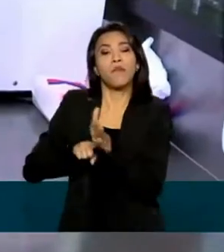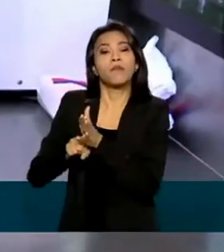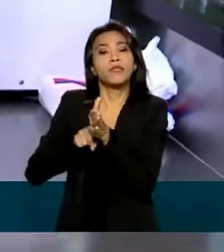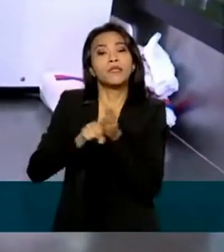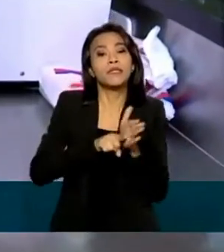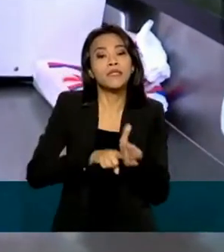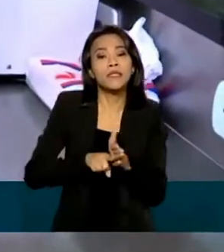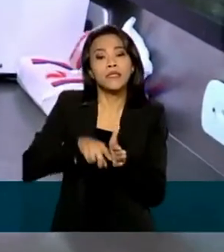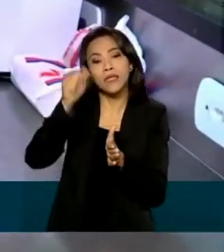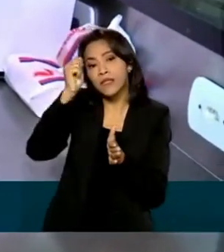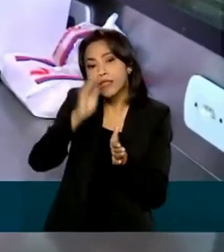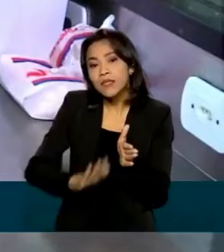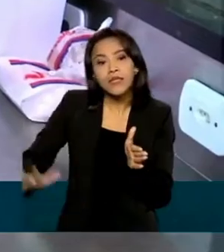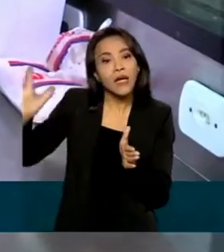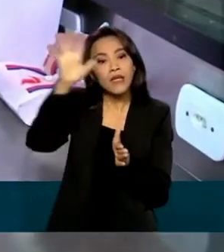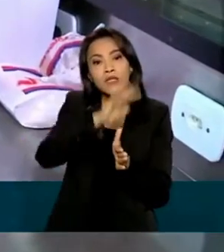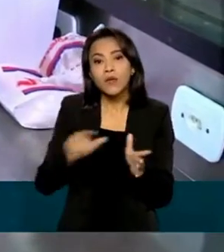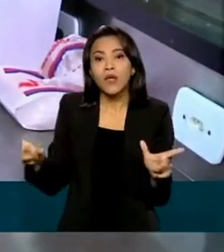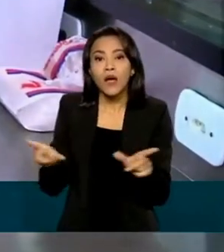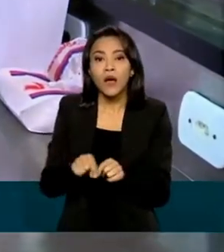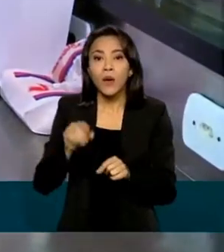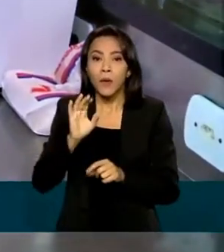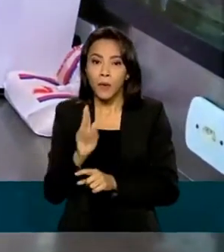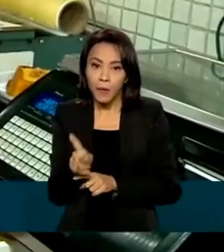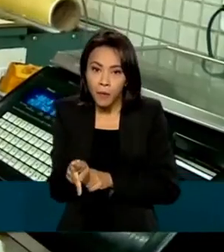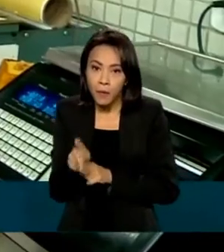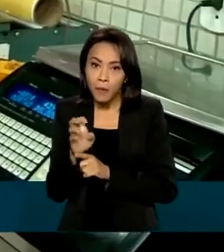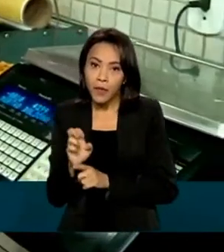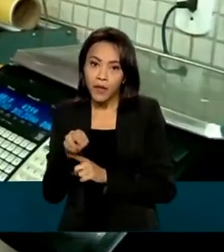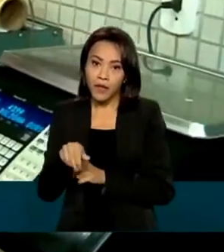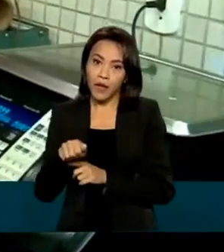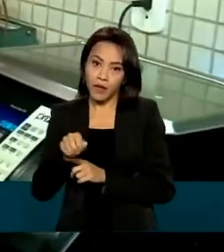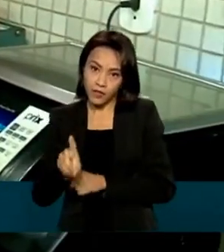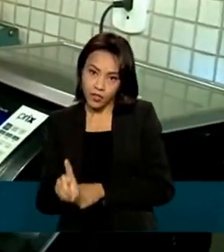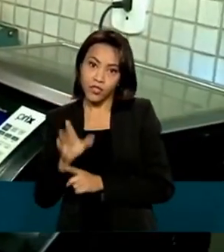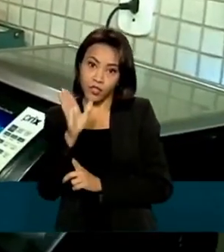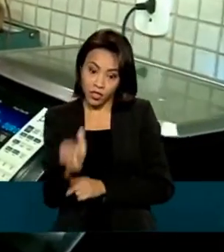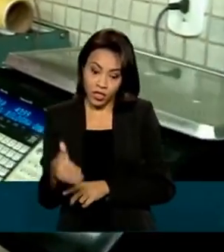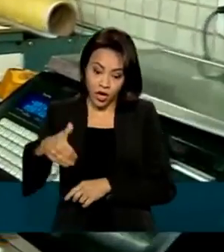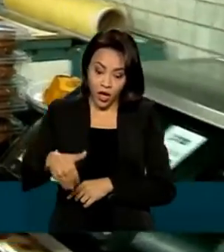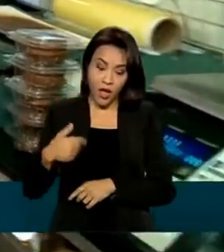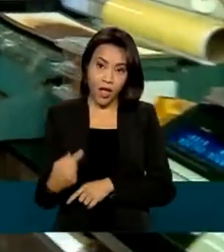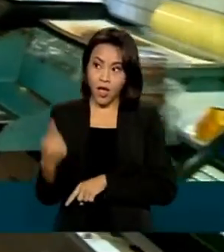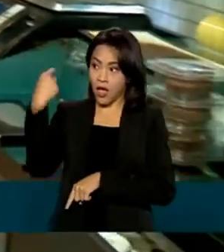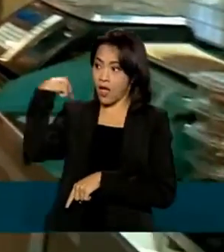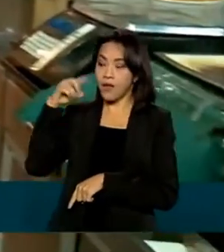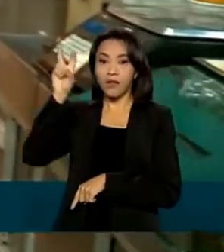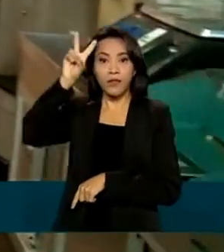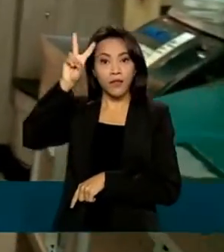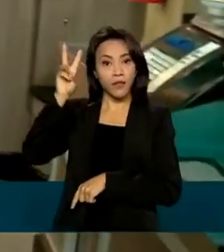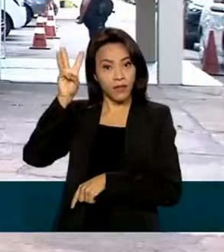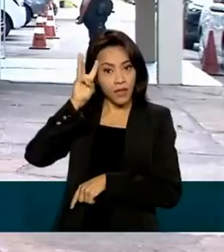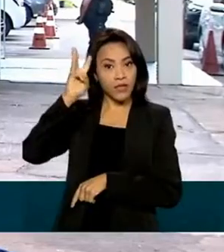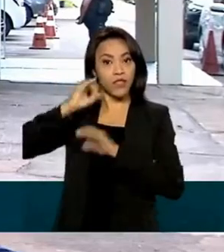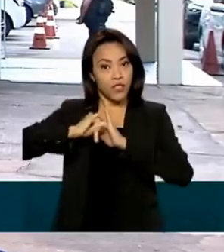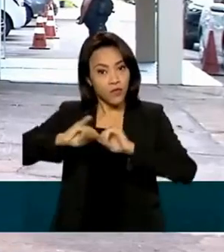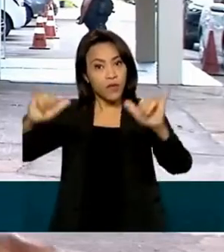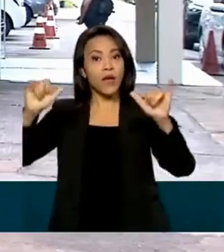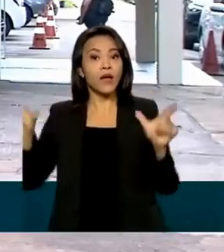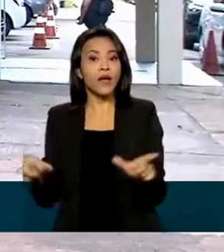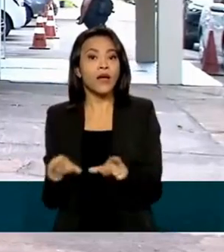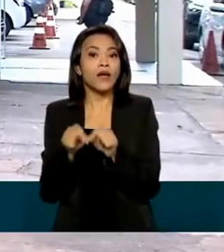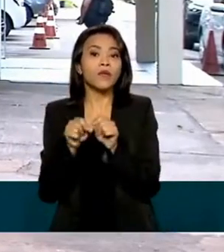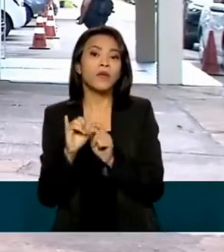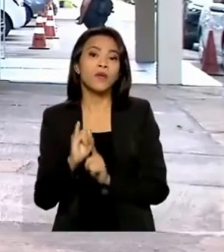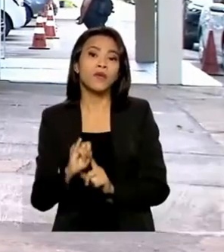por Amostra de Domicílios, a PNAD Contínua, que foram divulgados nesta terça-feira pelo IBGE. Os dados